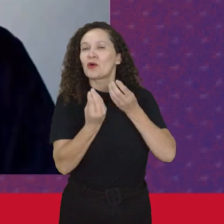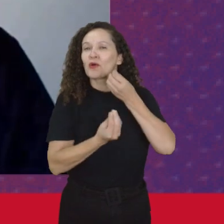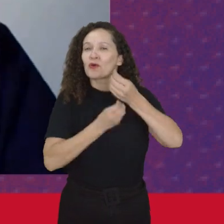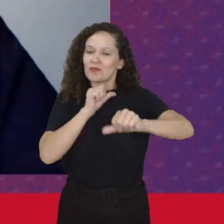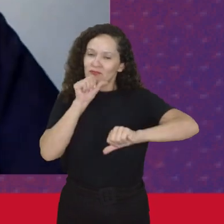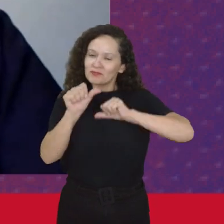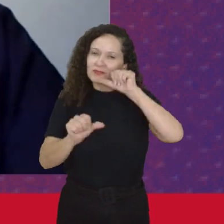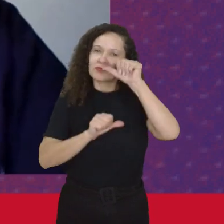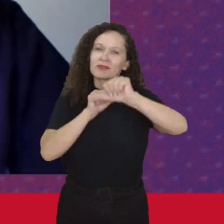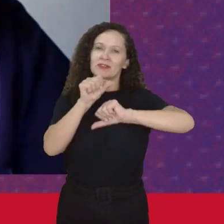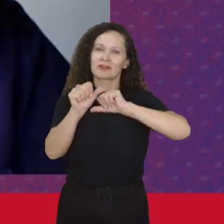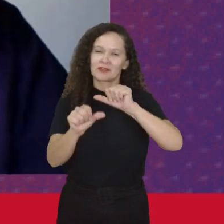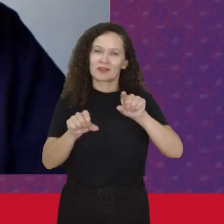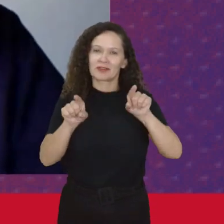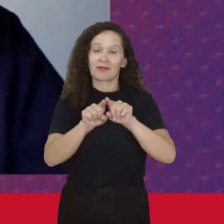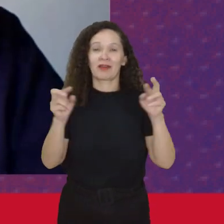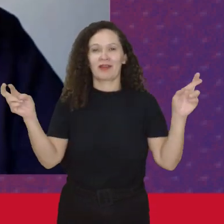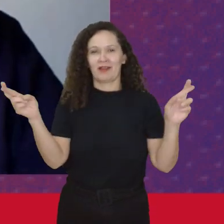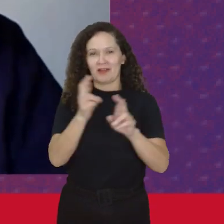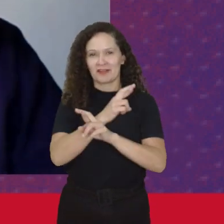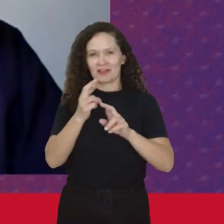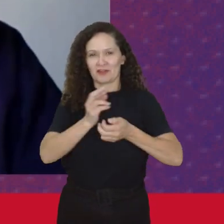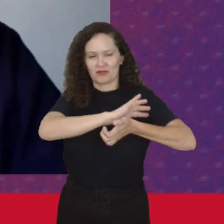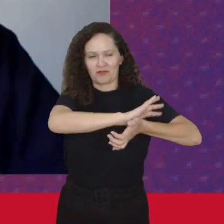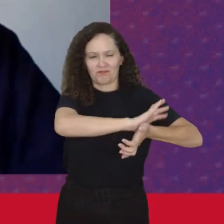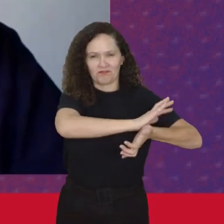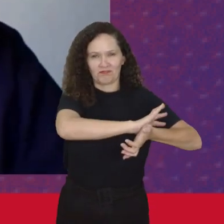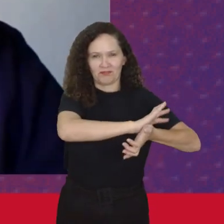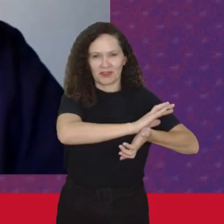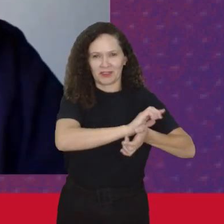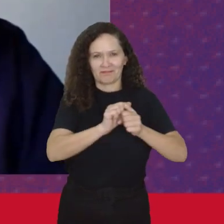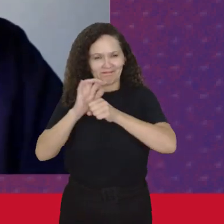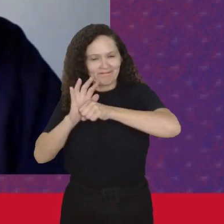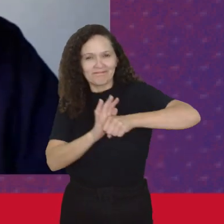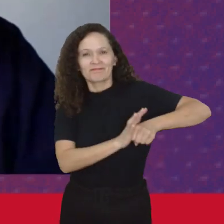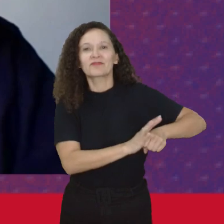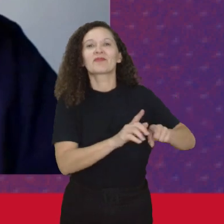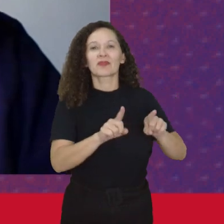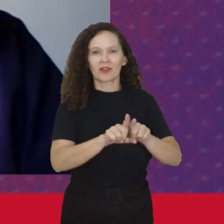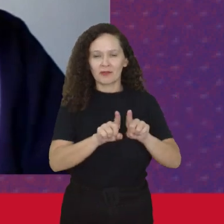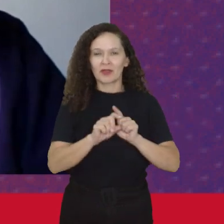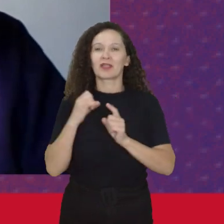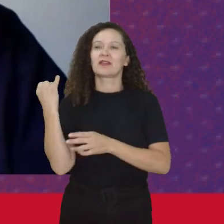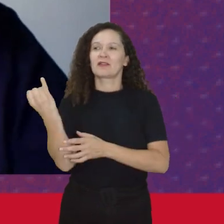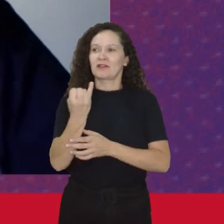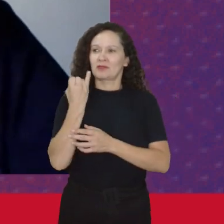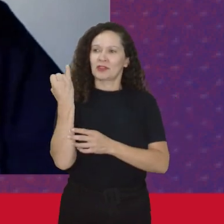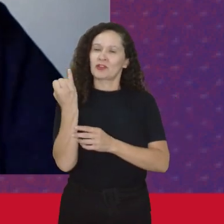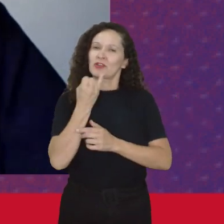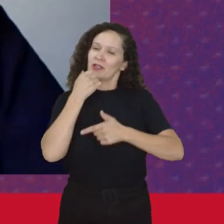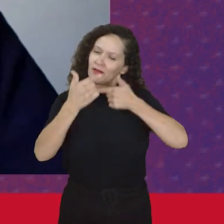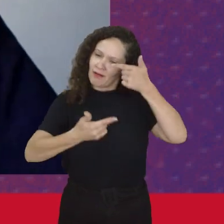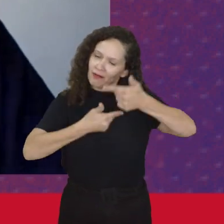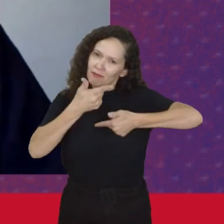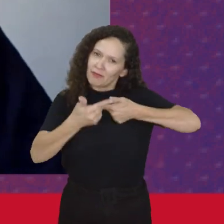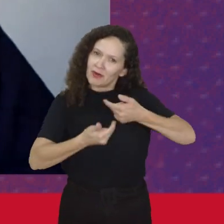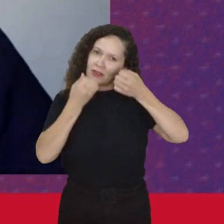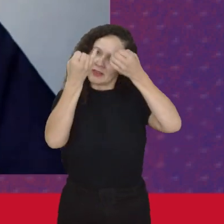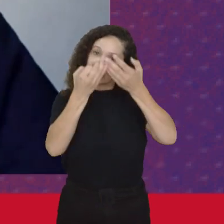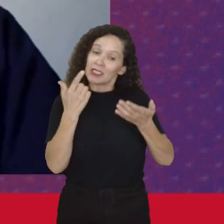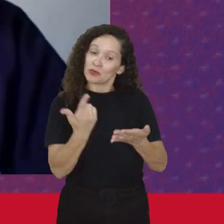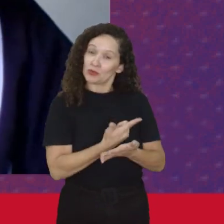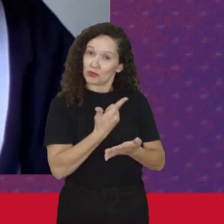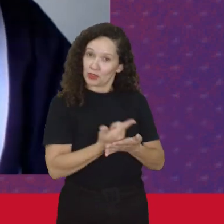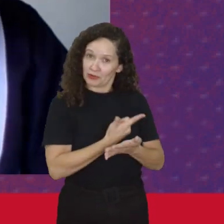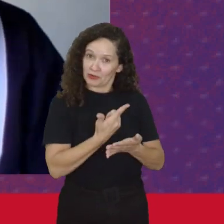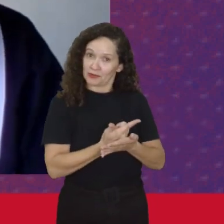modificou As relações de opressão E aí É muito Trabalhado Nesse livro Da